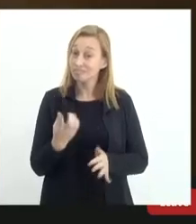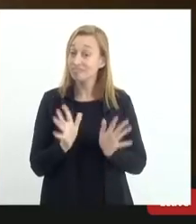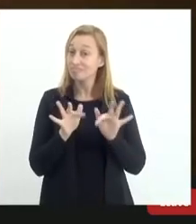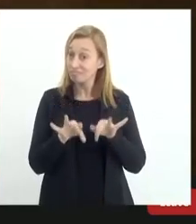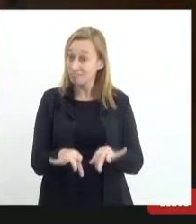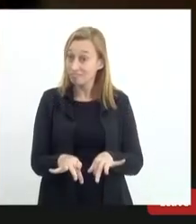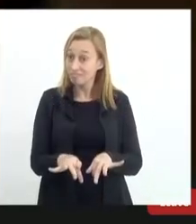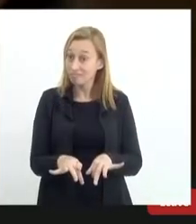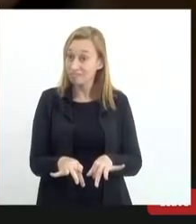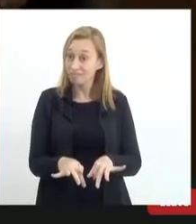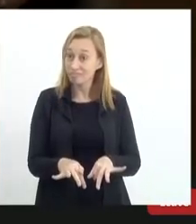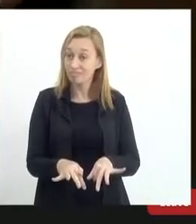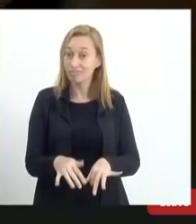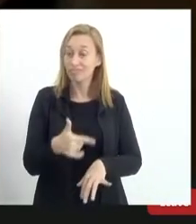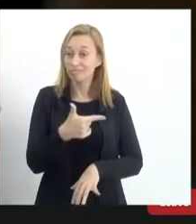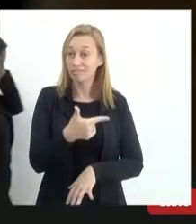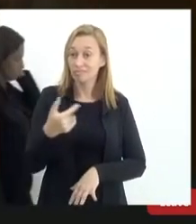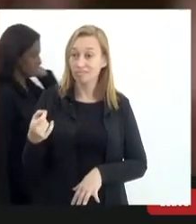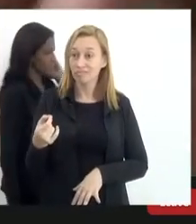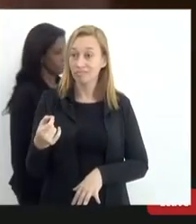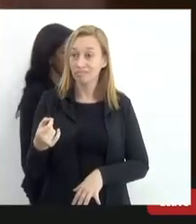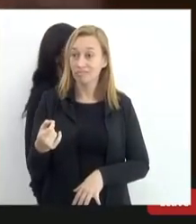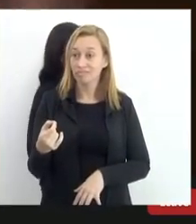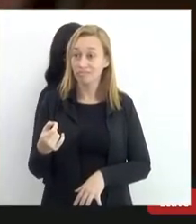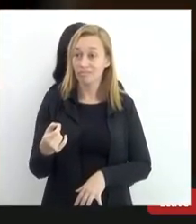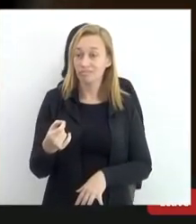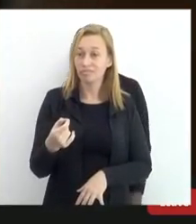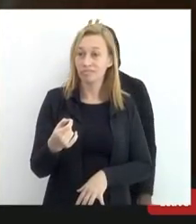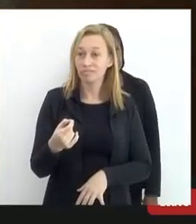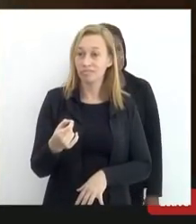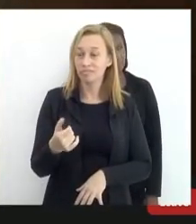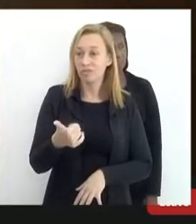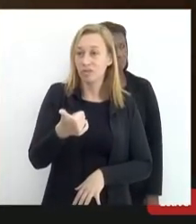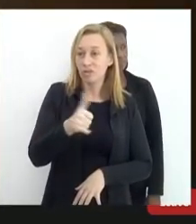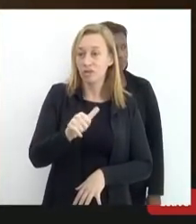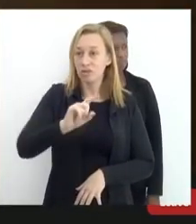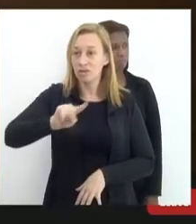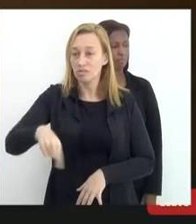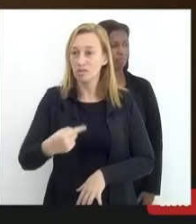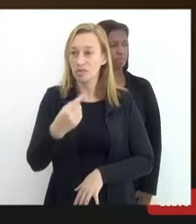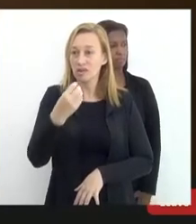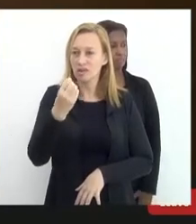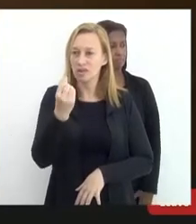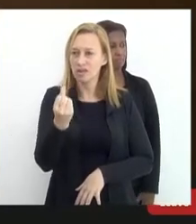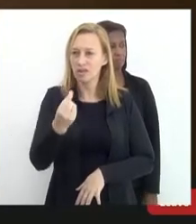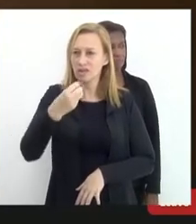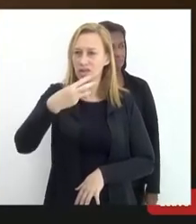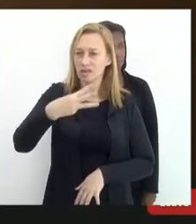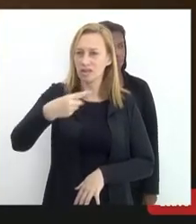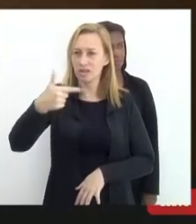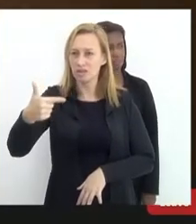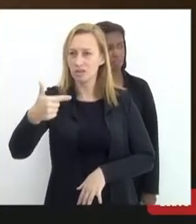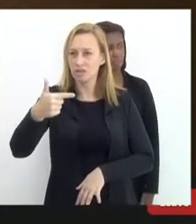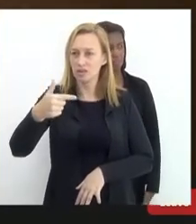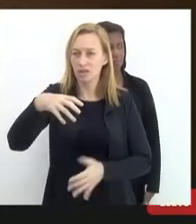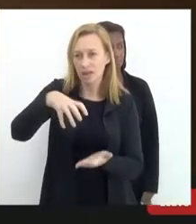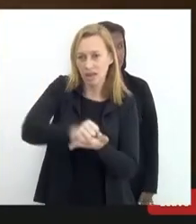2020 com 11.632 cadastros.